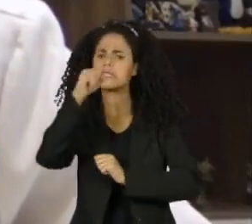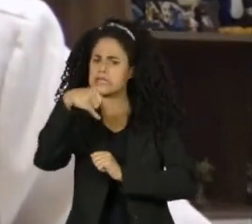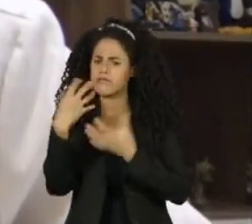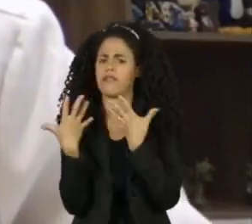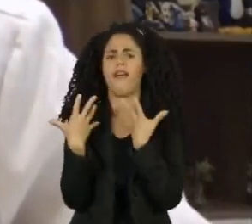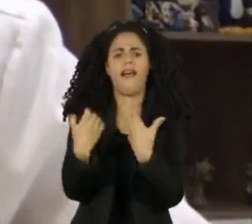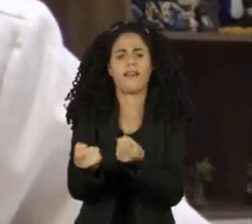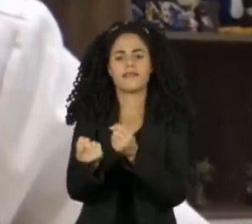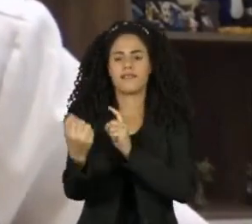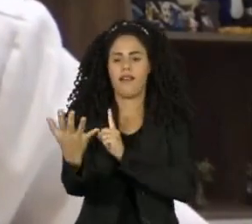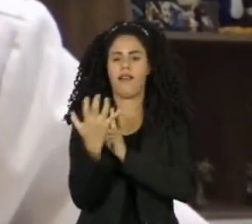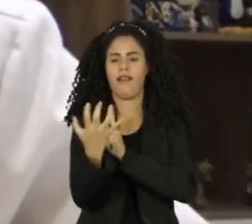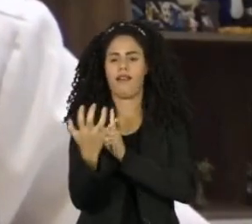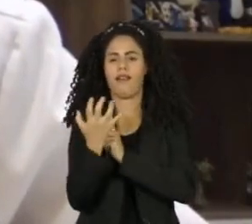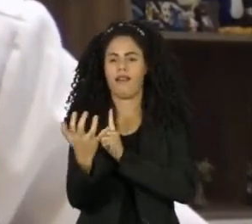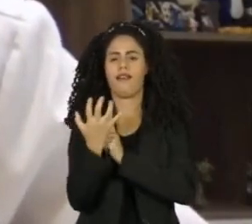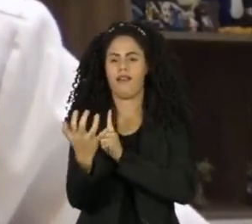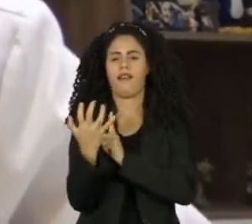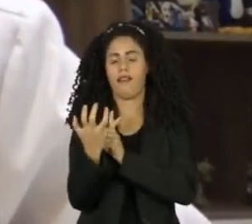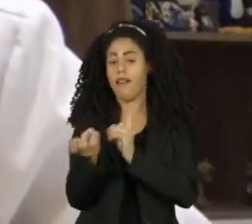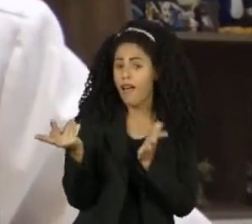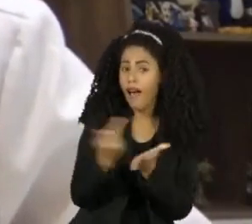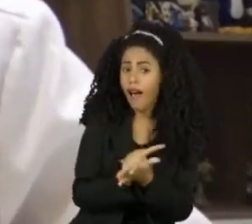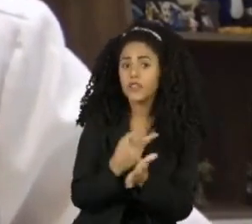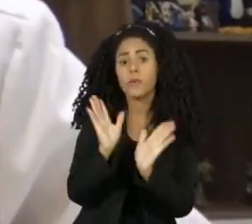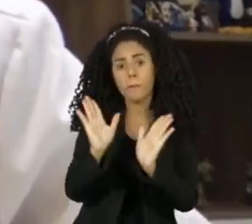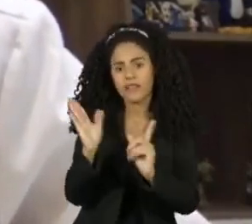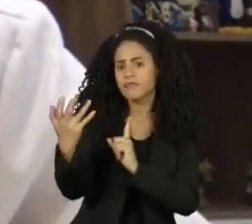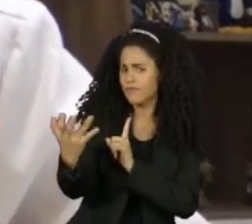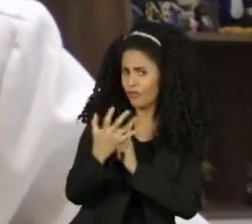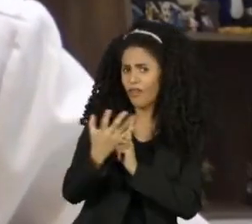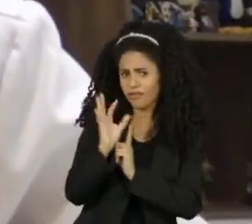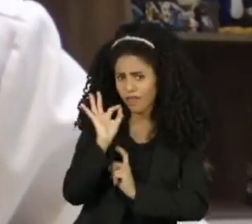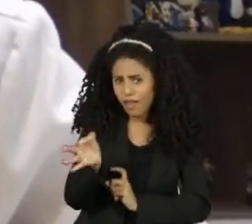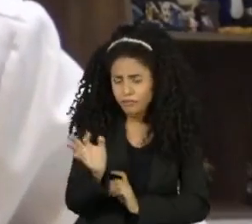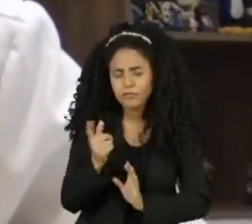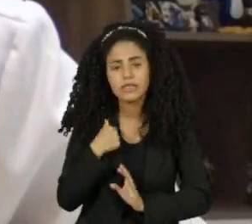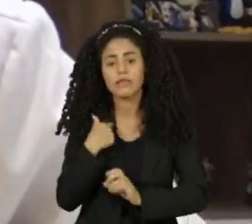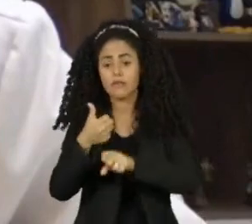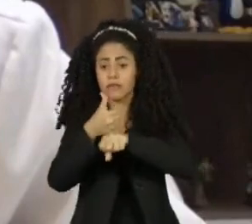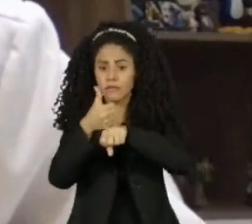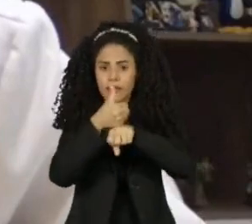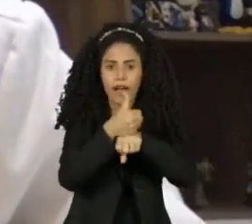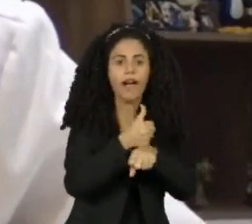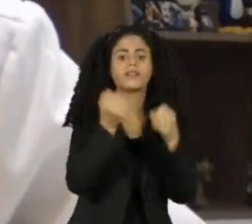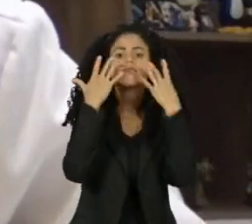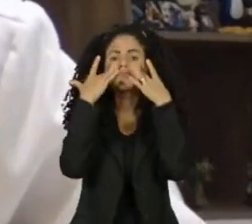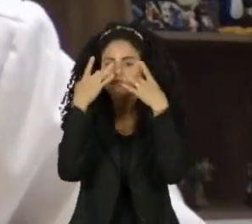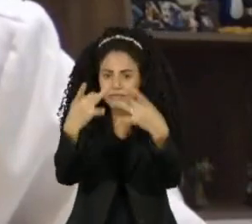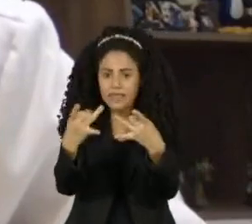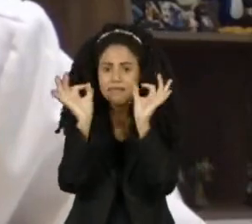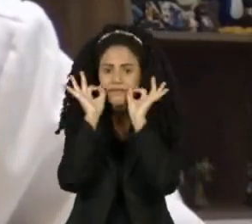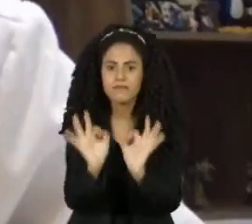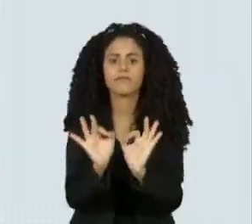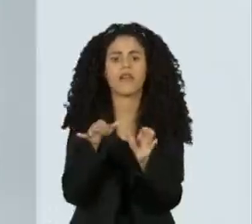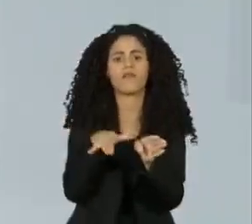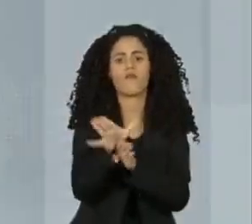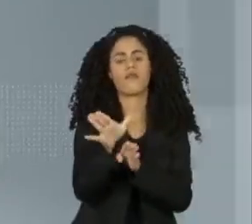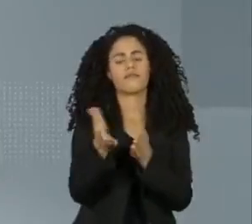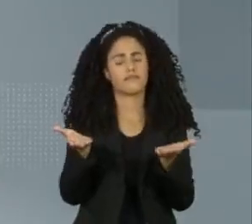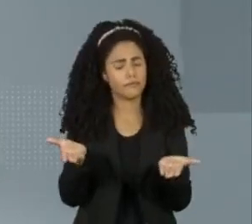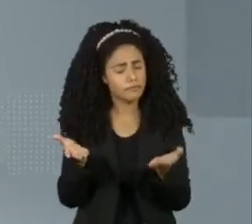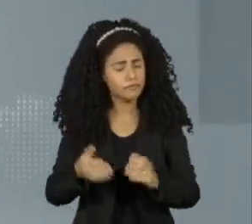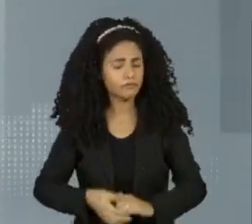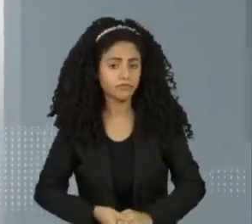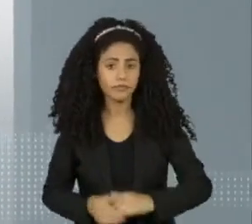acaba sendo influenciado de forma incorreta quando a gente vai fazer a prescrição. Então os profissionais precisam estar muito bem orientados em relação a isso. A